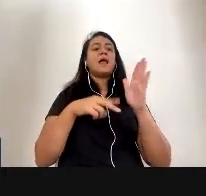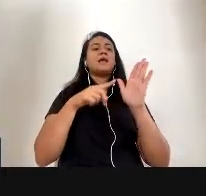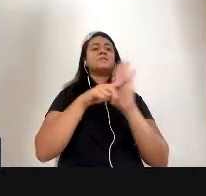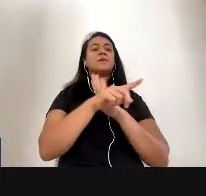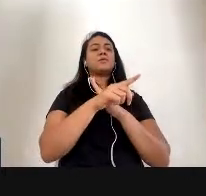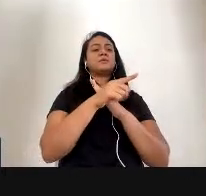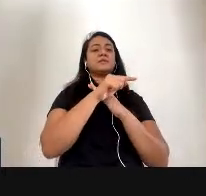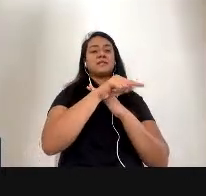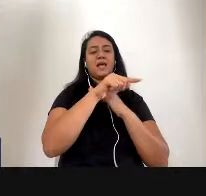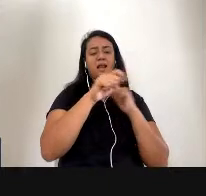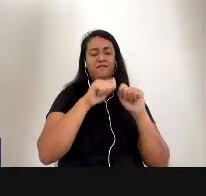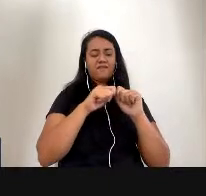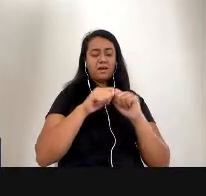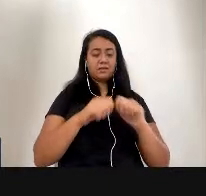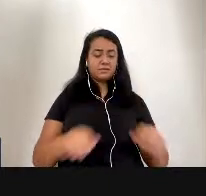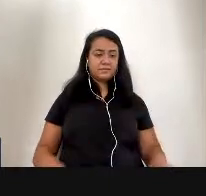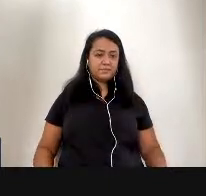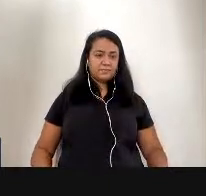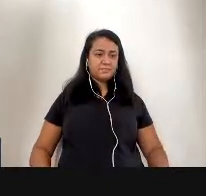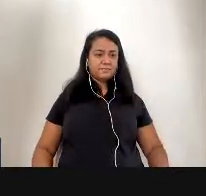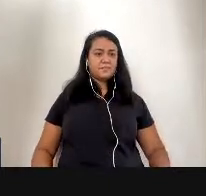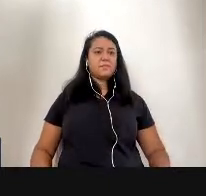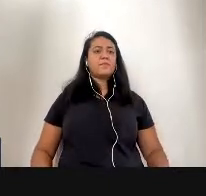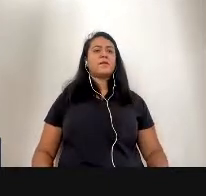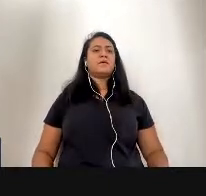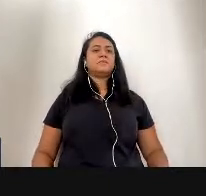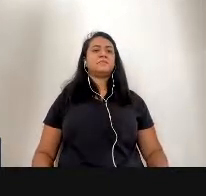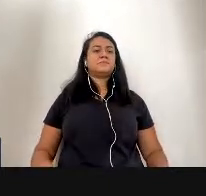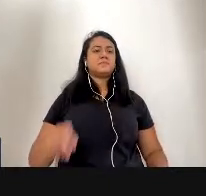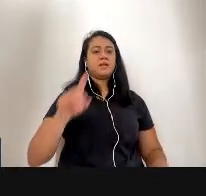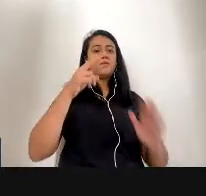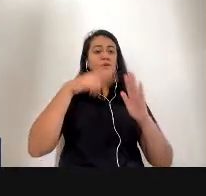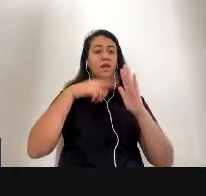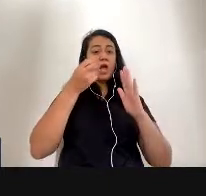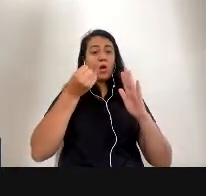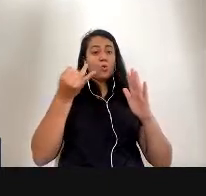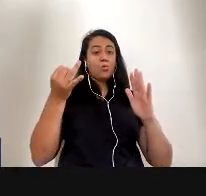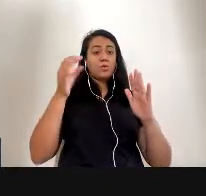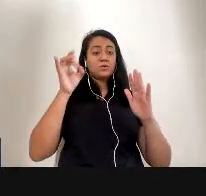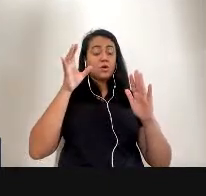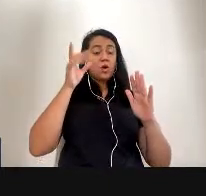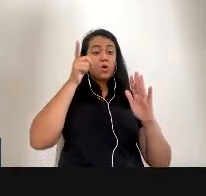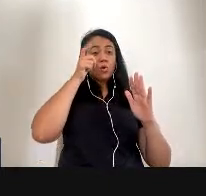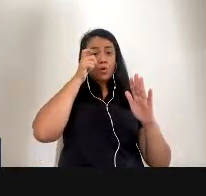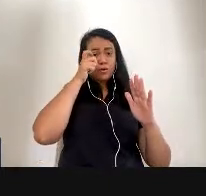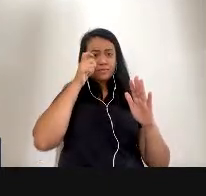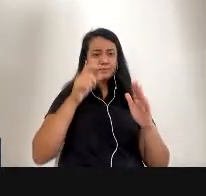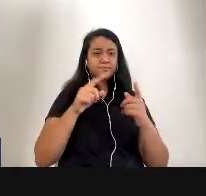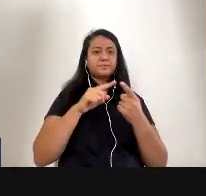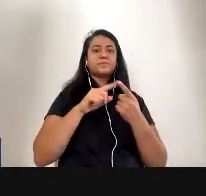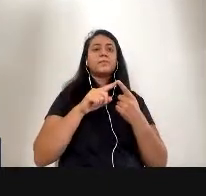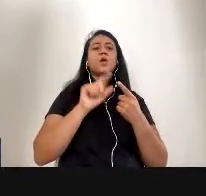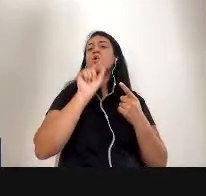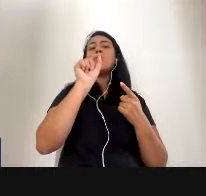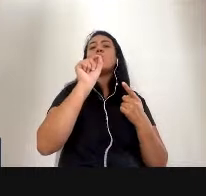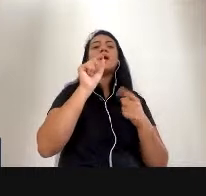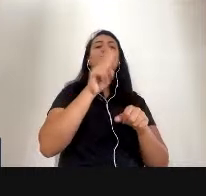ela levanta. Vou ler algumas só para a título de curiosidade, tá? O que é o cuidado?